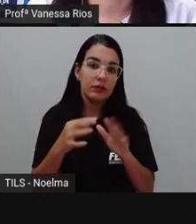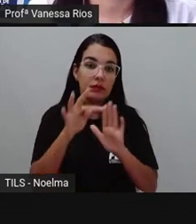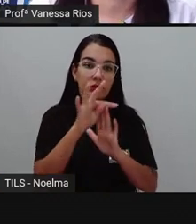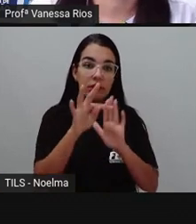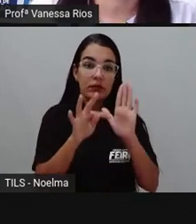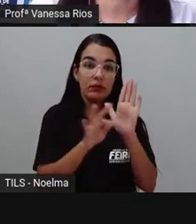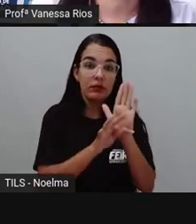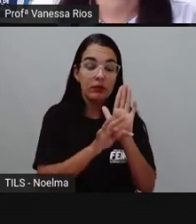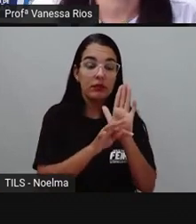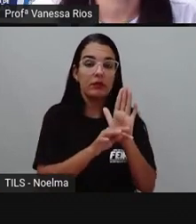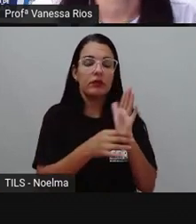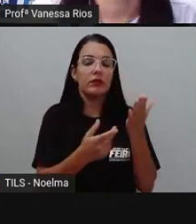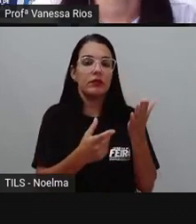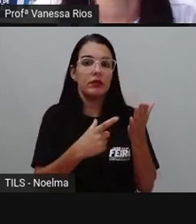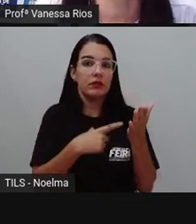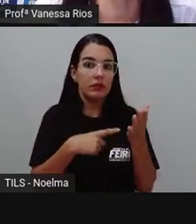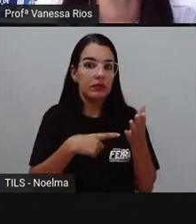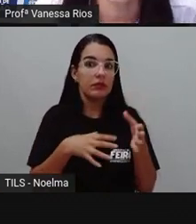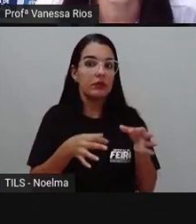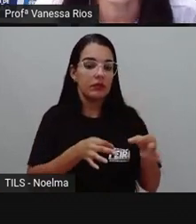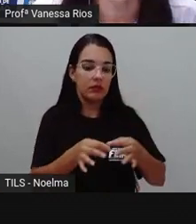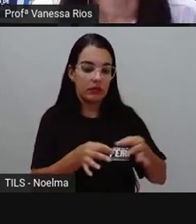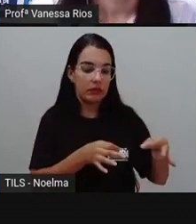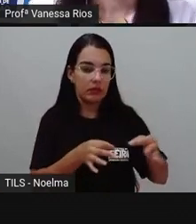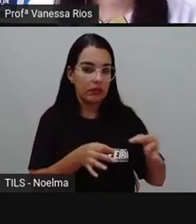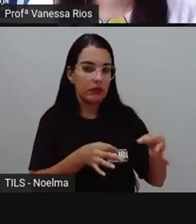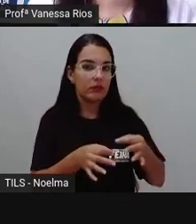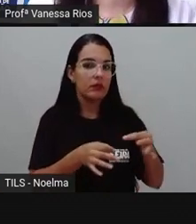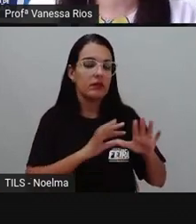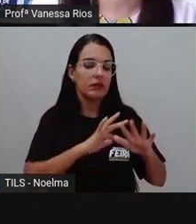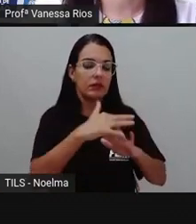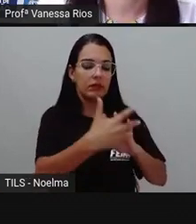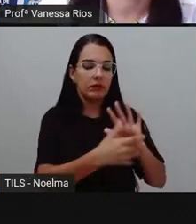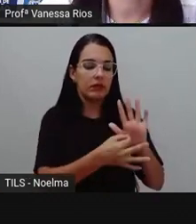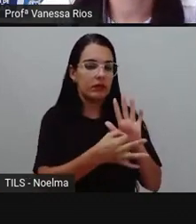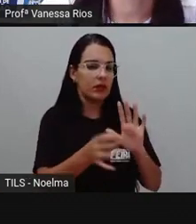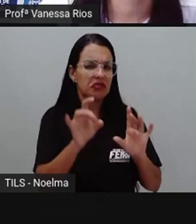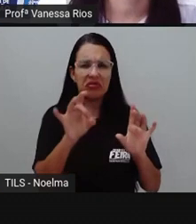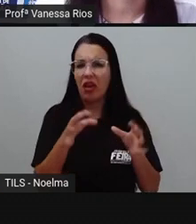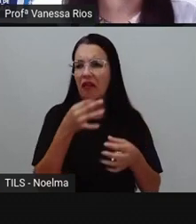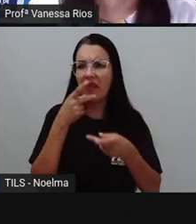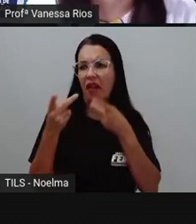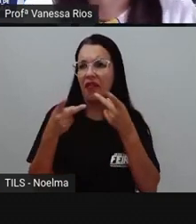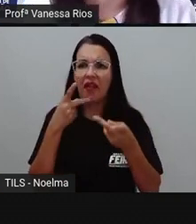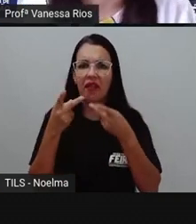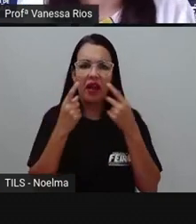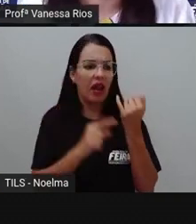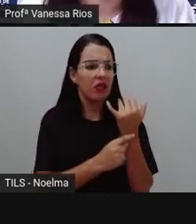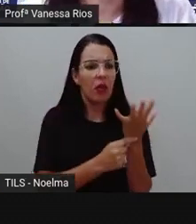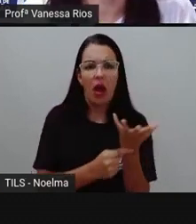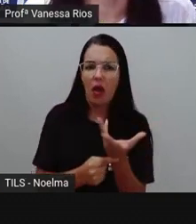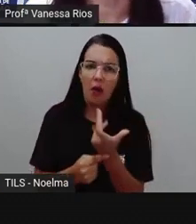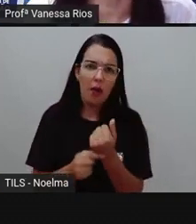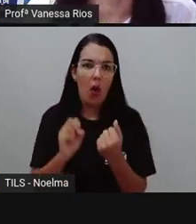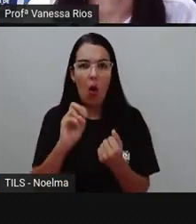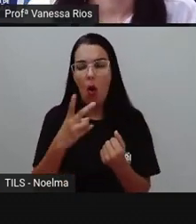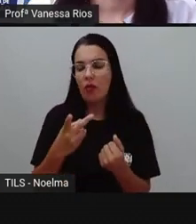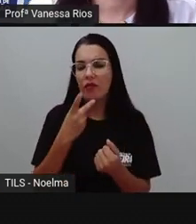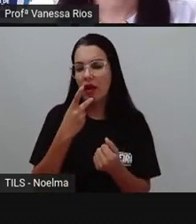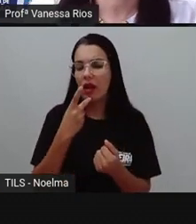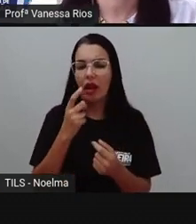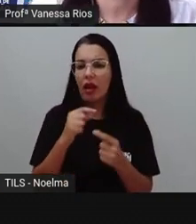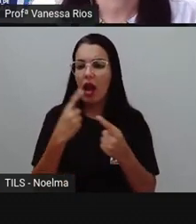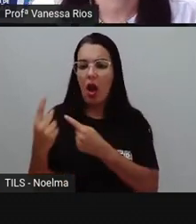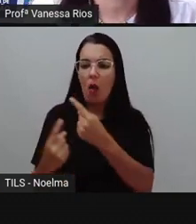crítica, ele parte de uma organização. Não é simplesmente falar de uma obra ou falar de um produto, né?